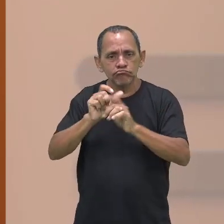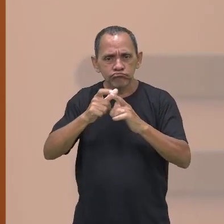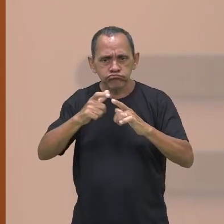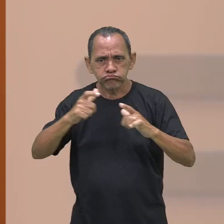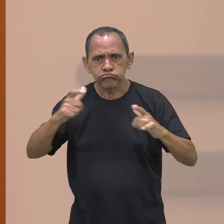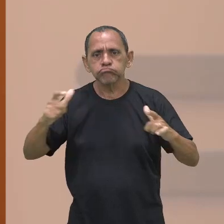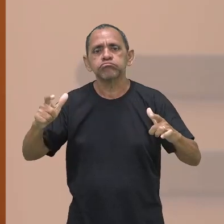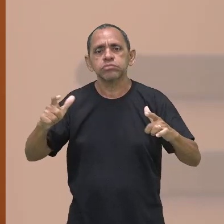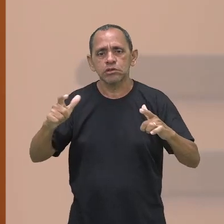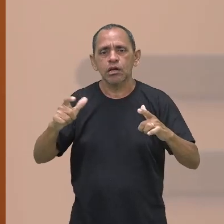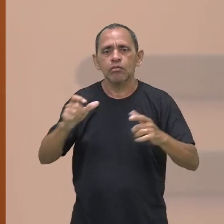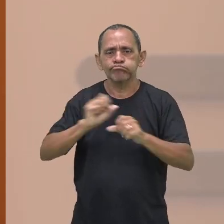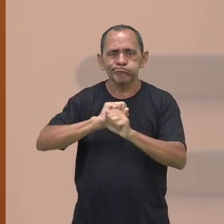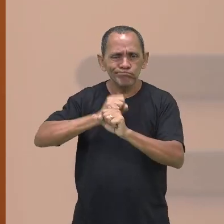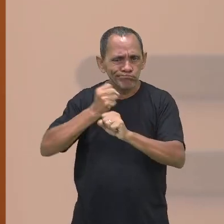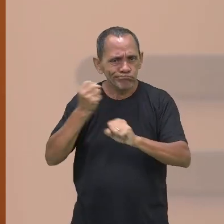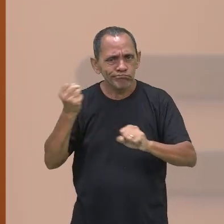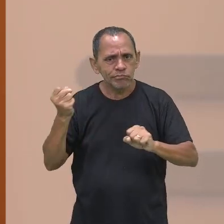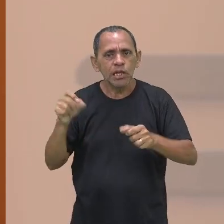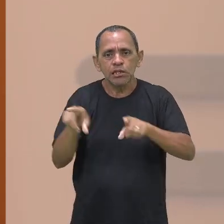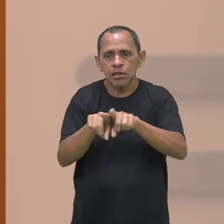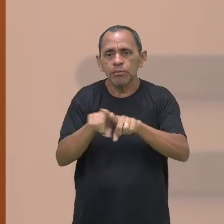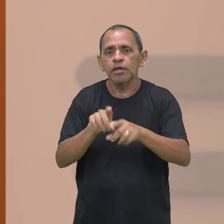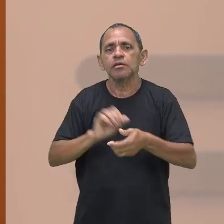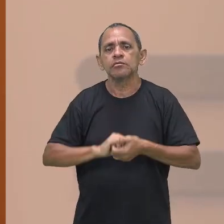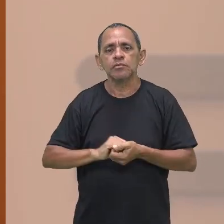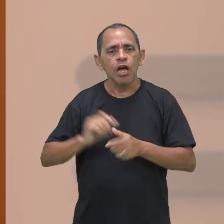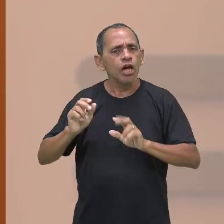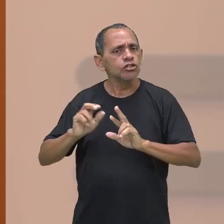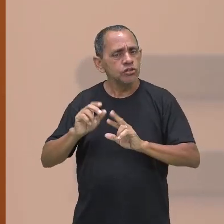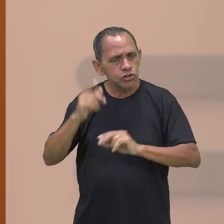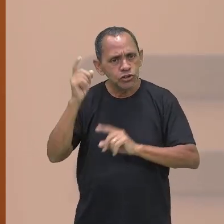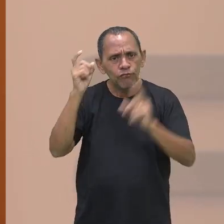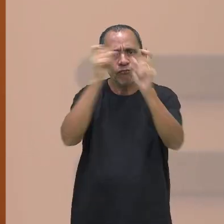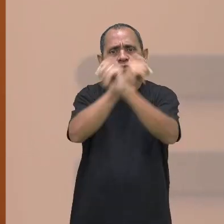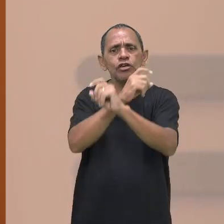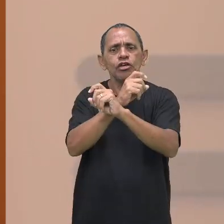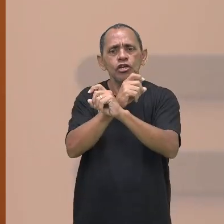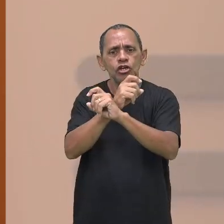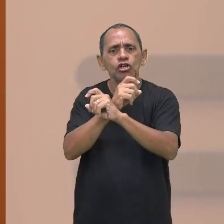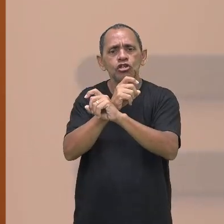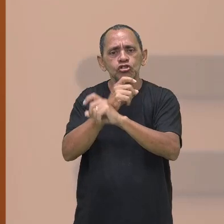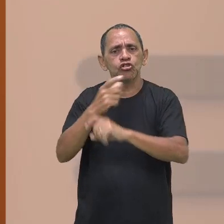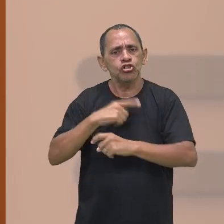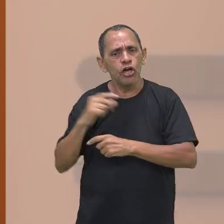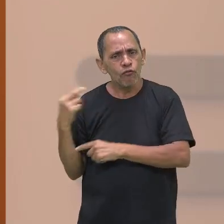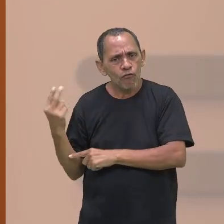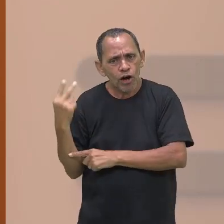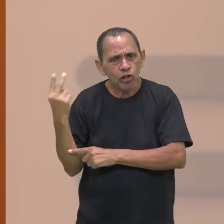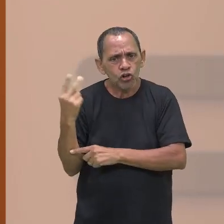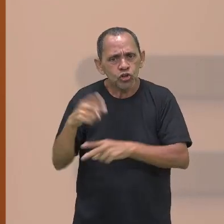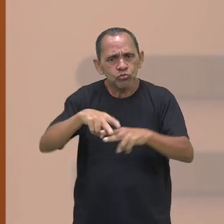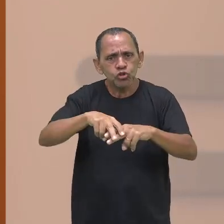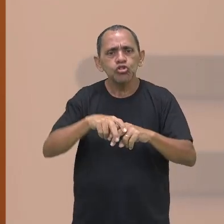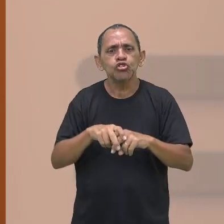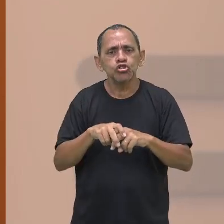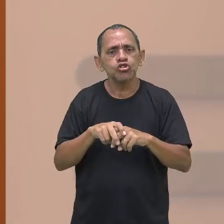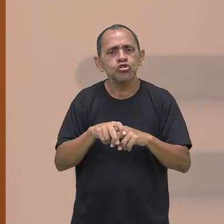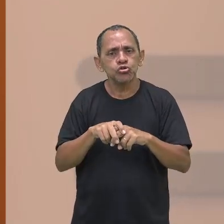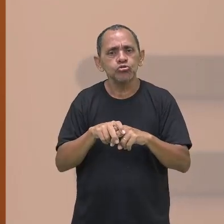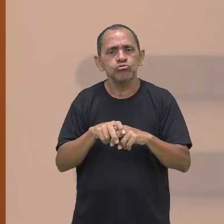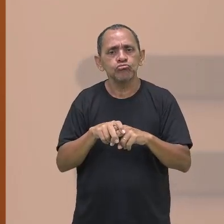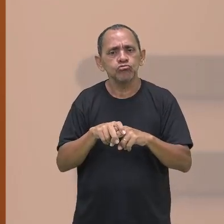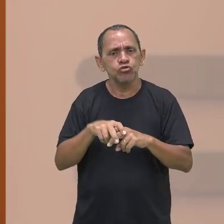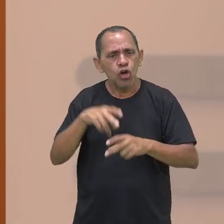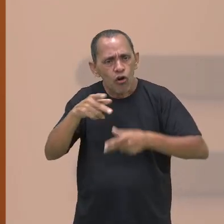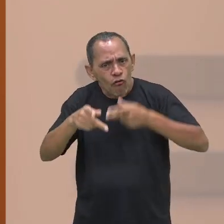é um pouco difícil, dada a sua riqueza. Por isso que eu vou dizer para vocês que nós